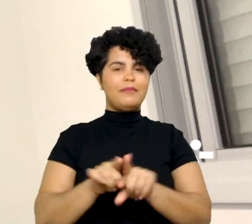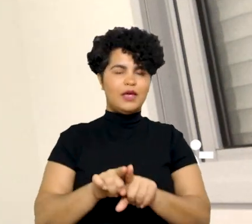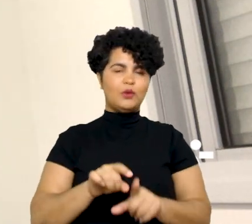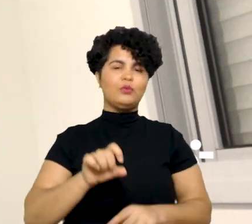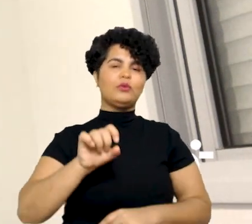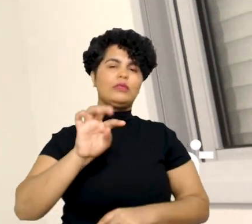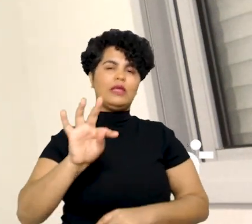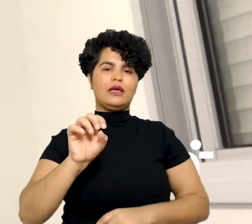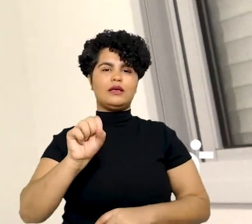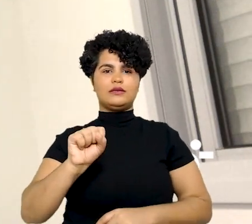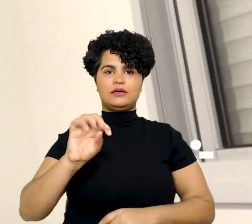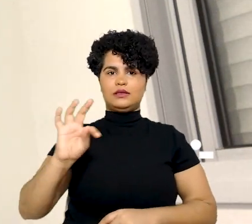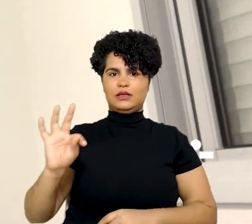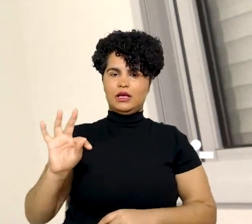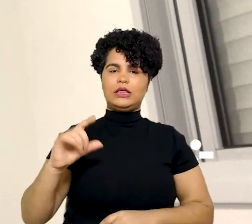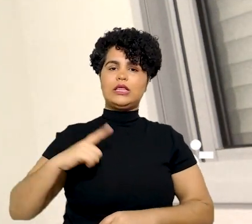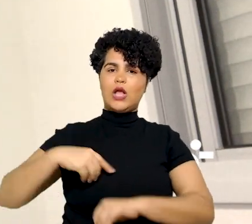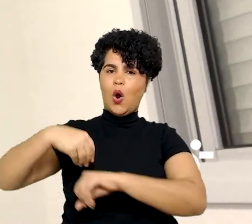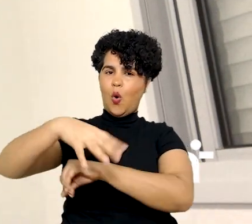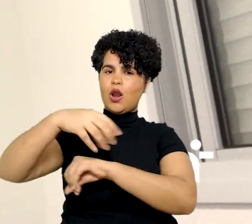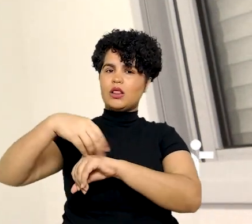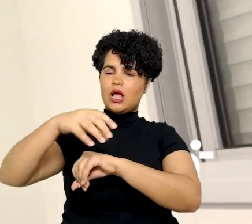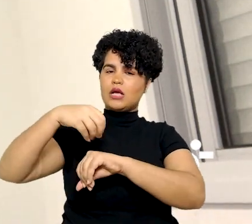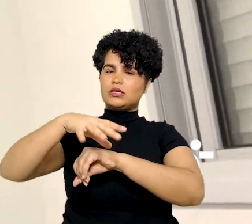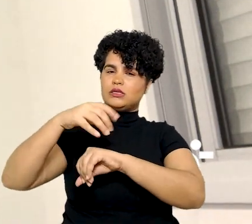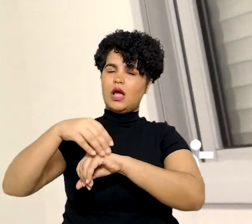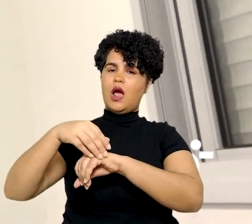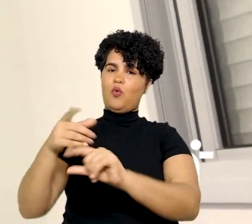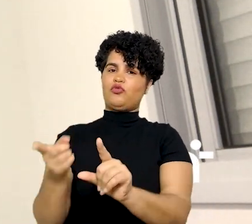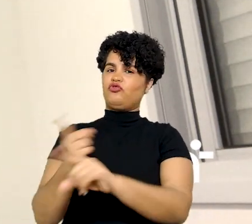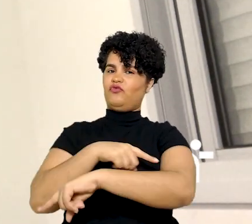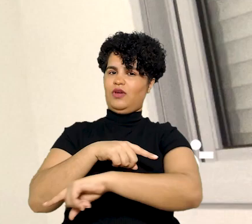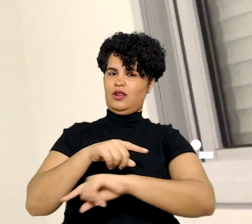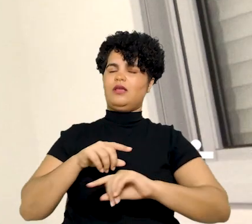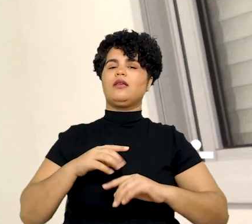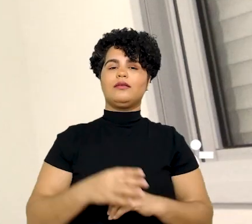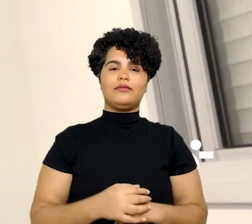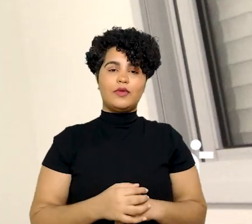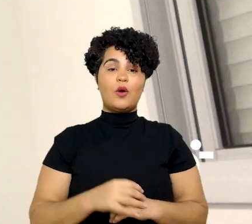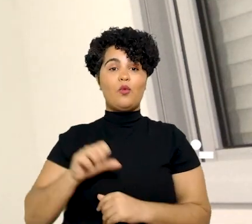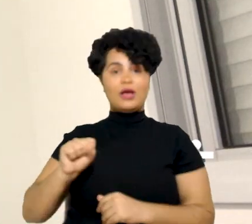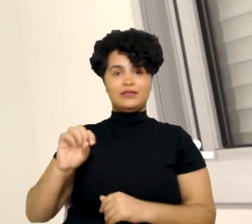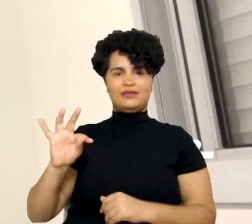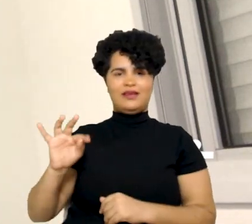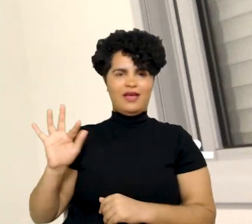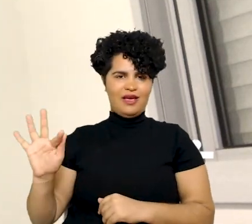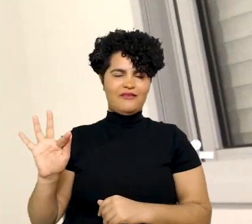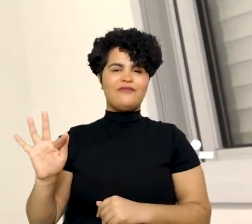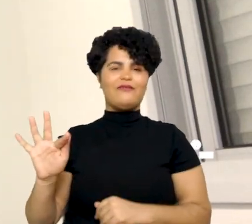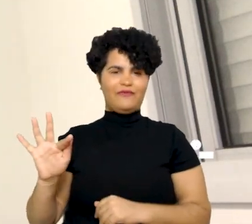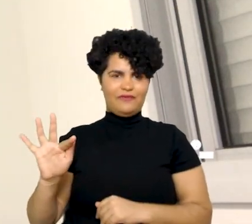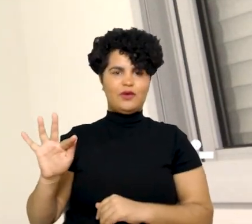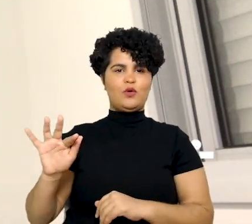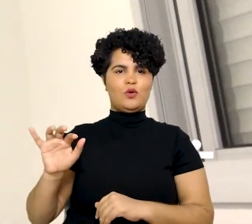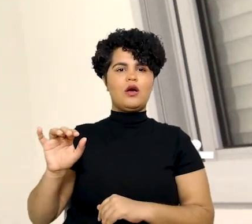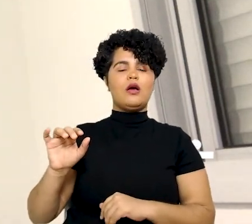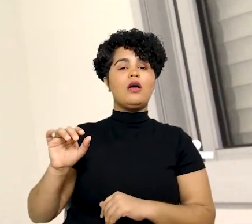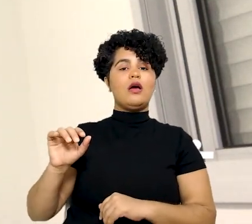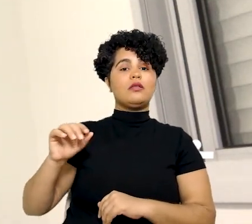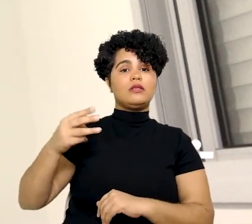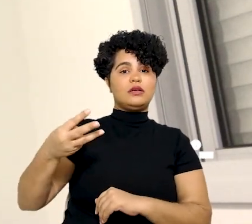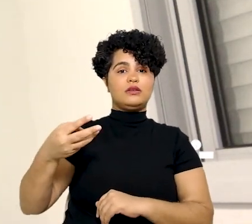TST tinham orientações sumulares em sentidos opostos nesse sentido. O STF, por meio da súmula